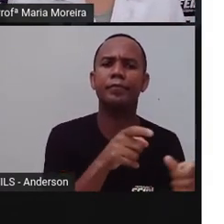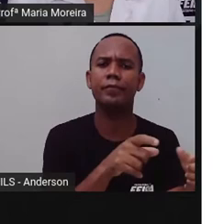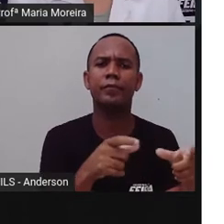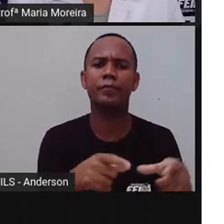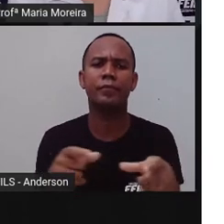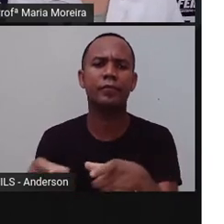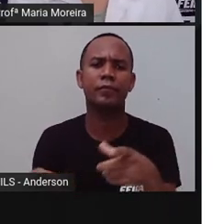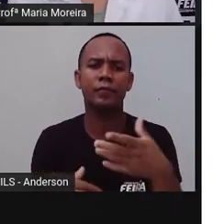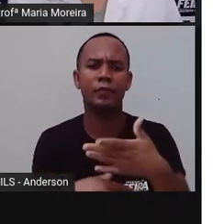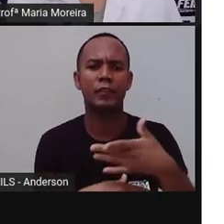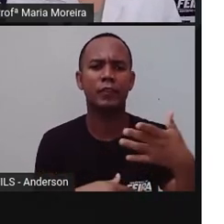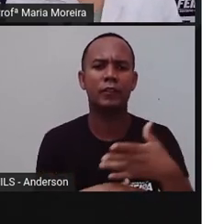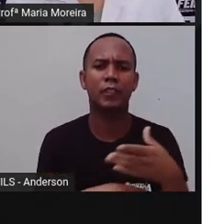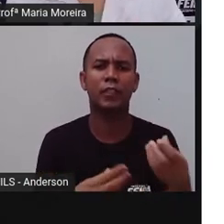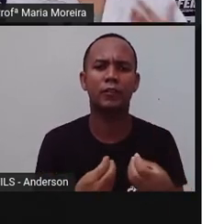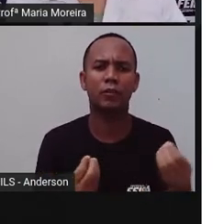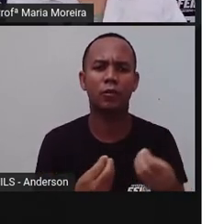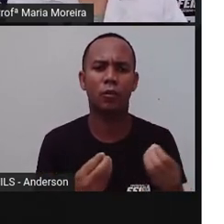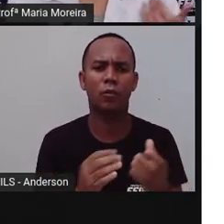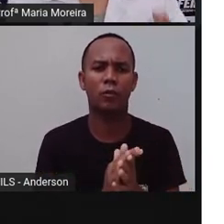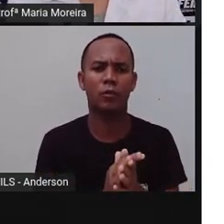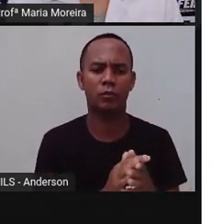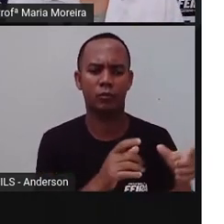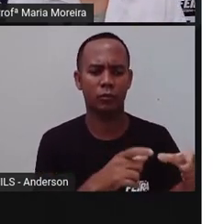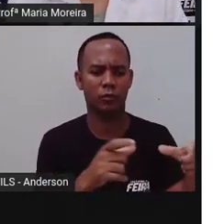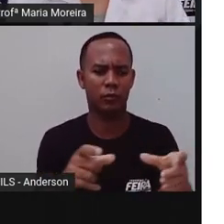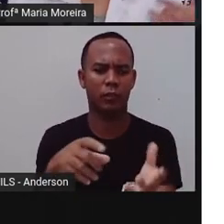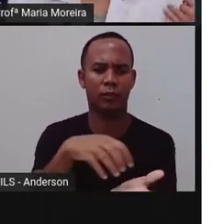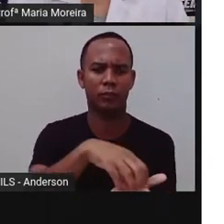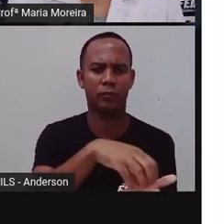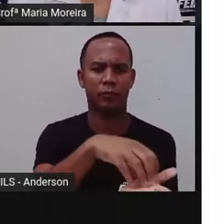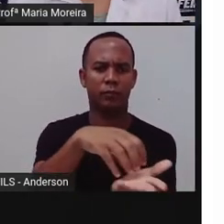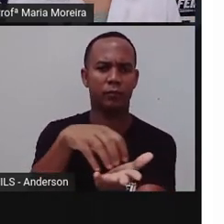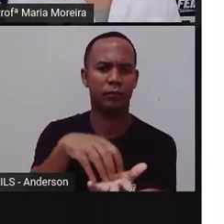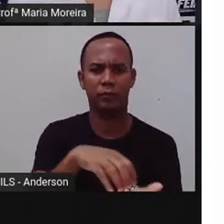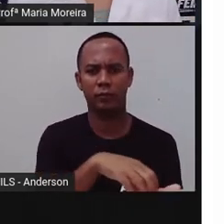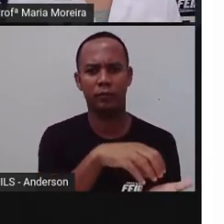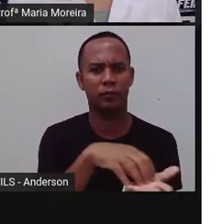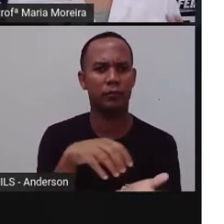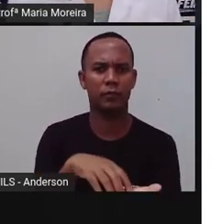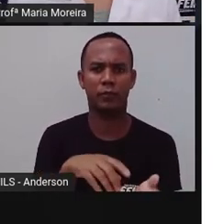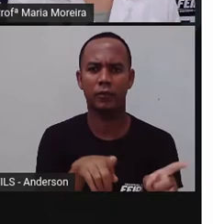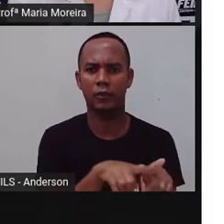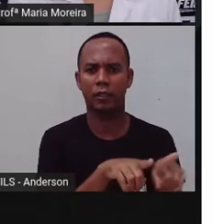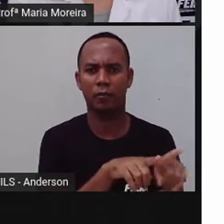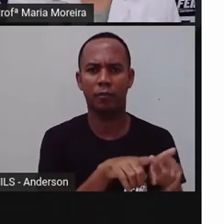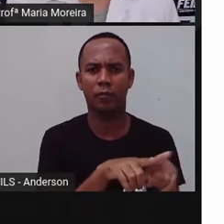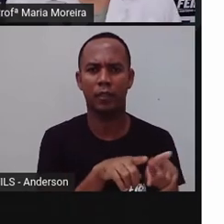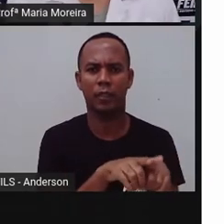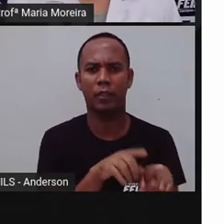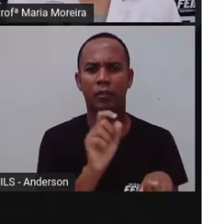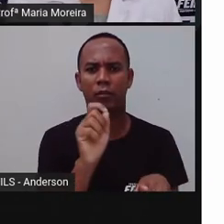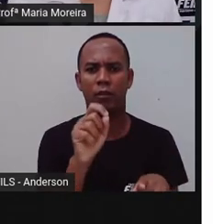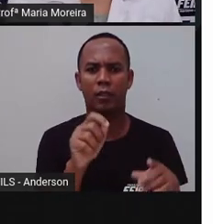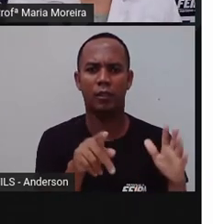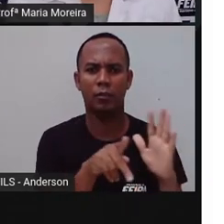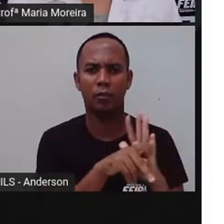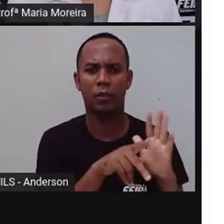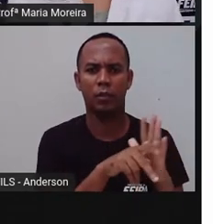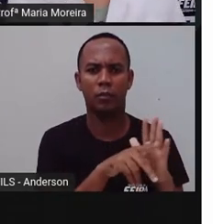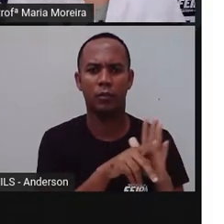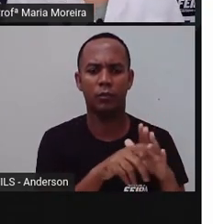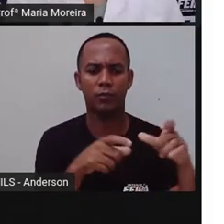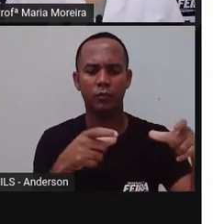das cidades, as praças, avenidas, museus, parques, eles se configuram como cartões postais da